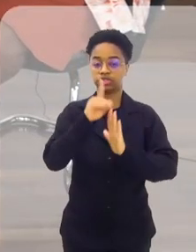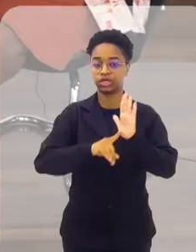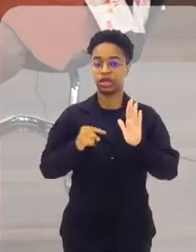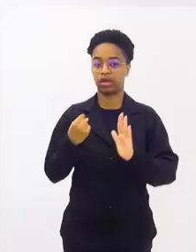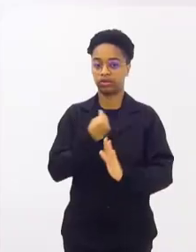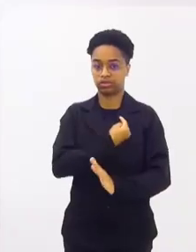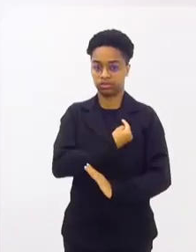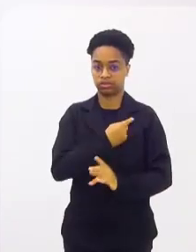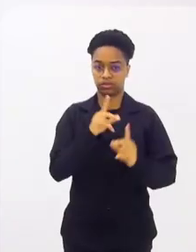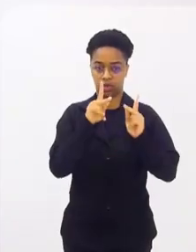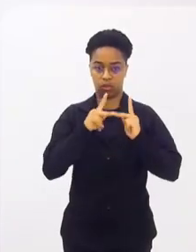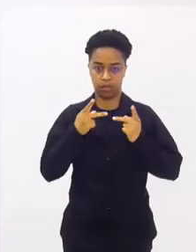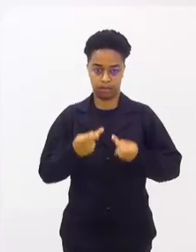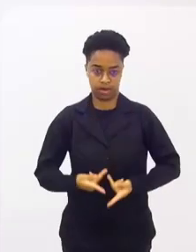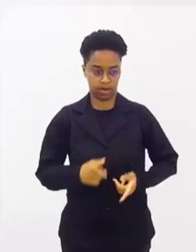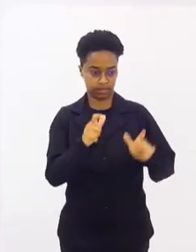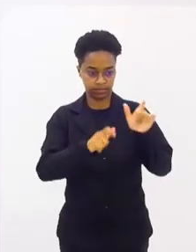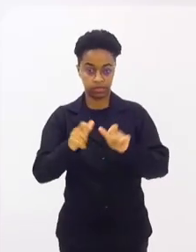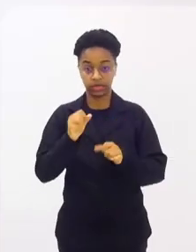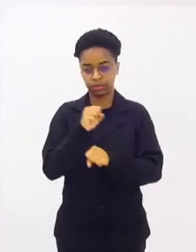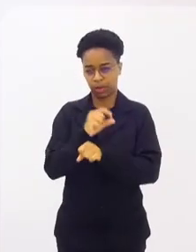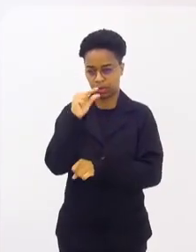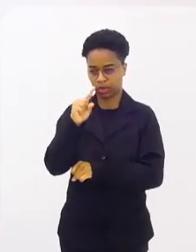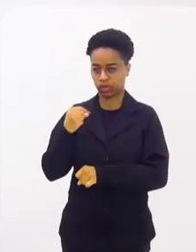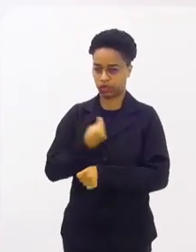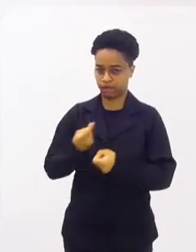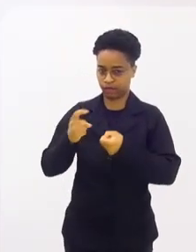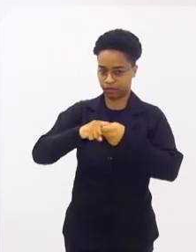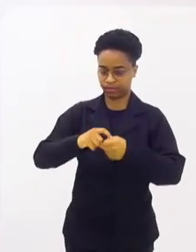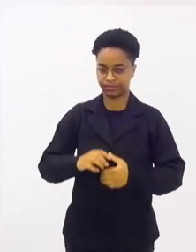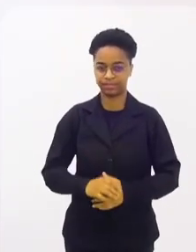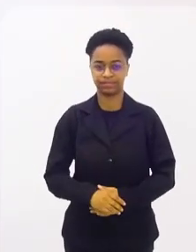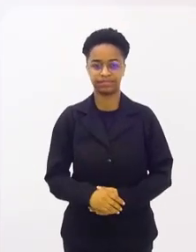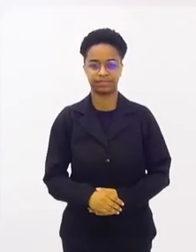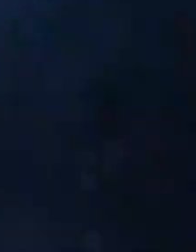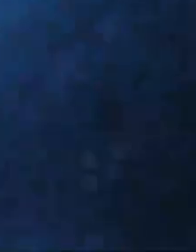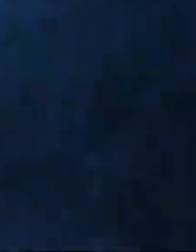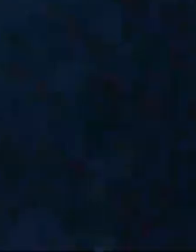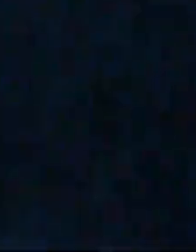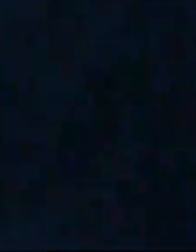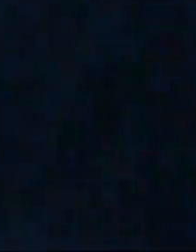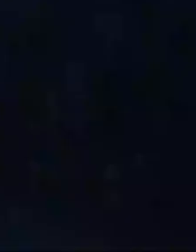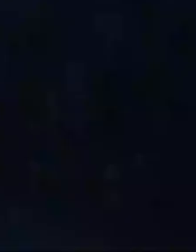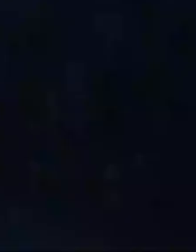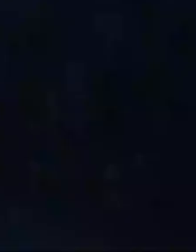dos direitos de todos nós, seres humanos. Aguarda aí que já voltamos para o segundo bloco.